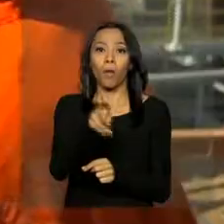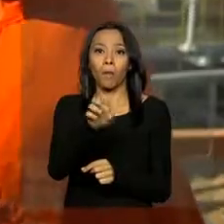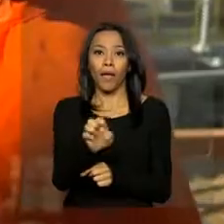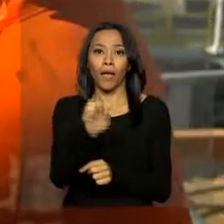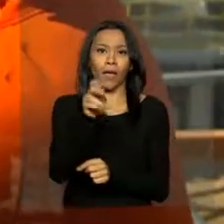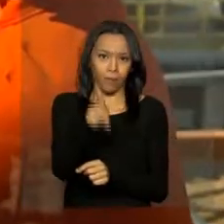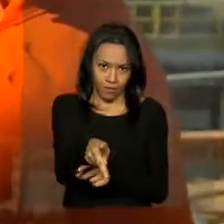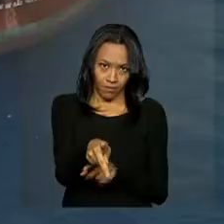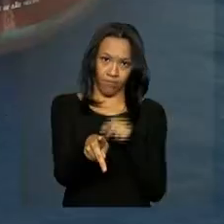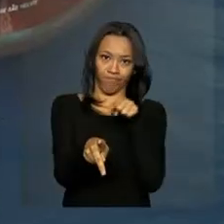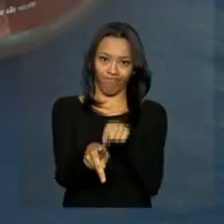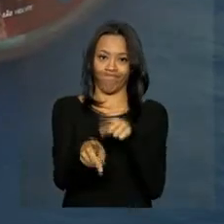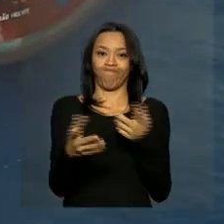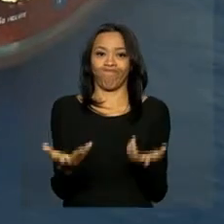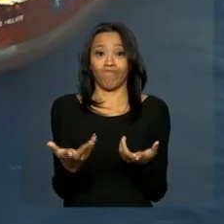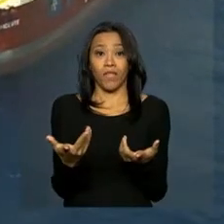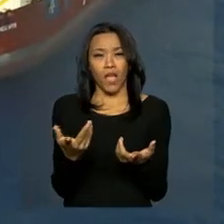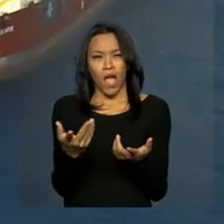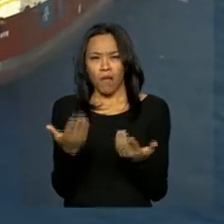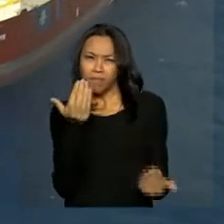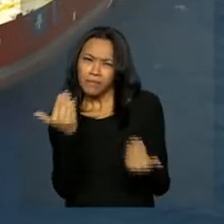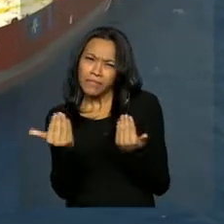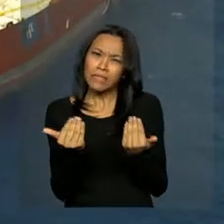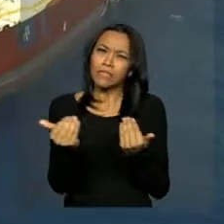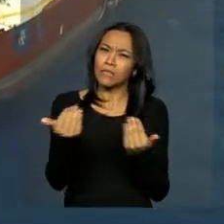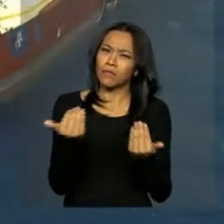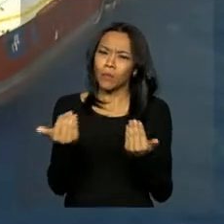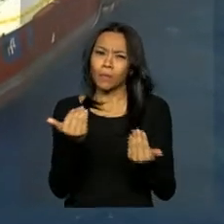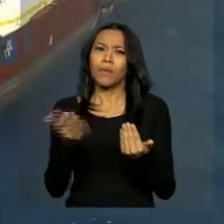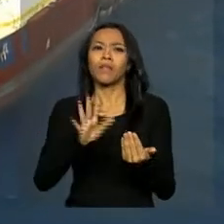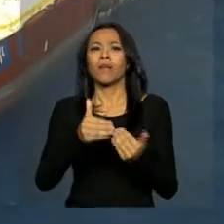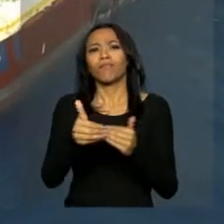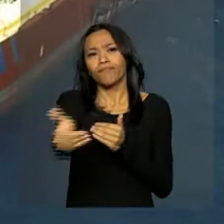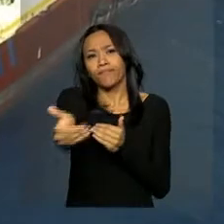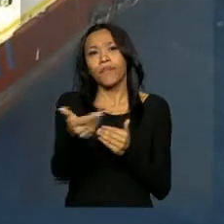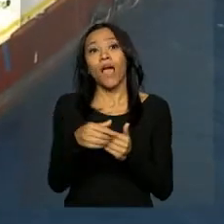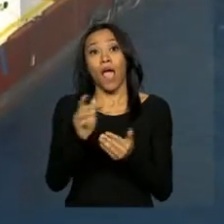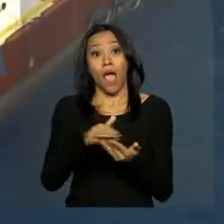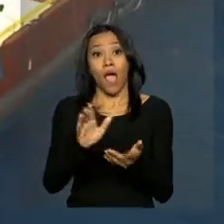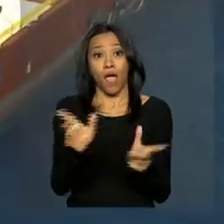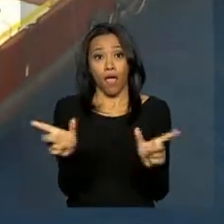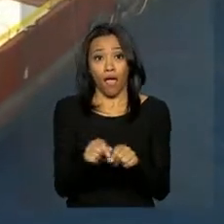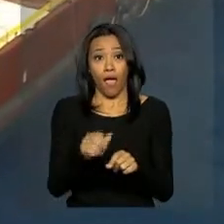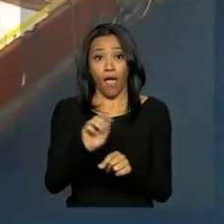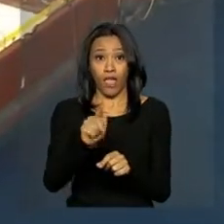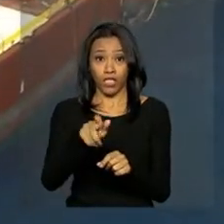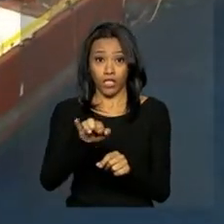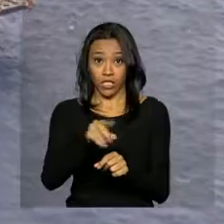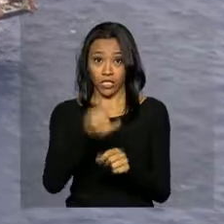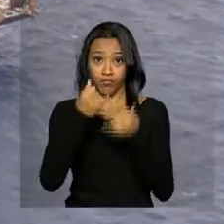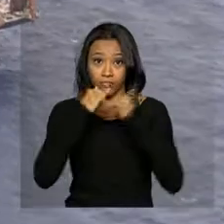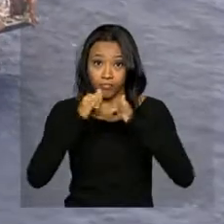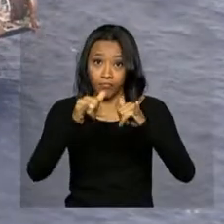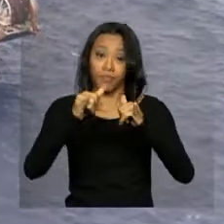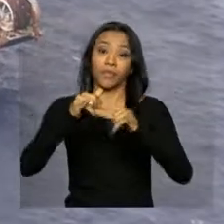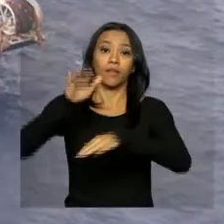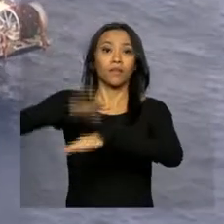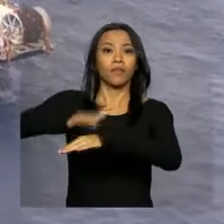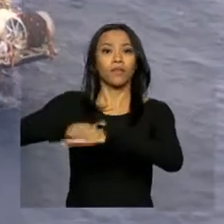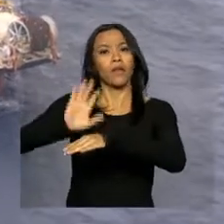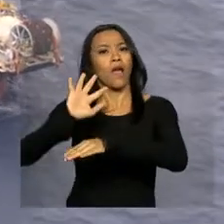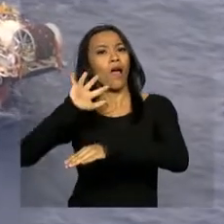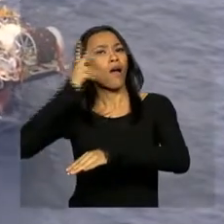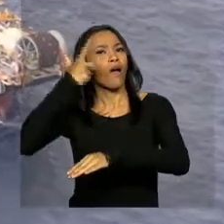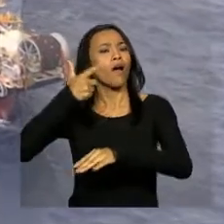Exportadores de Petróleo. A previsão foi divulgada pela Agência Internacional de Energia. A entidade avalia ainda que o